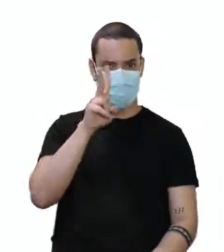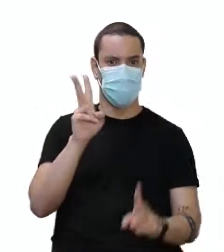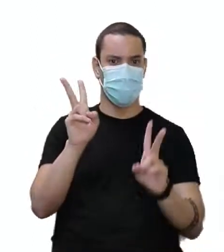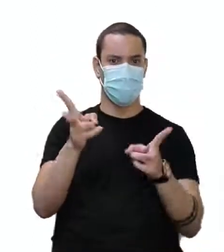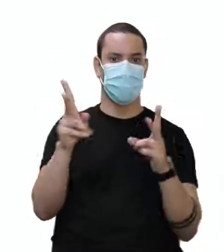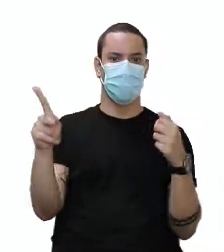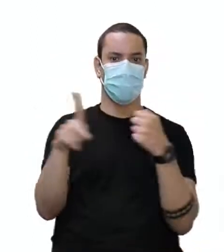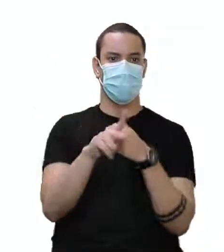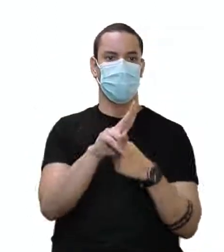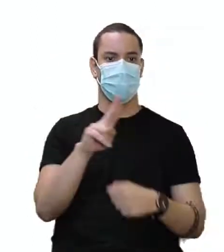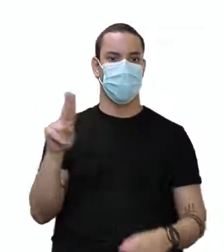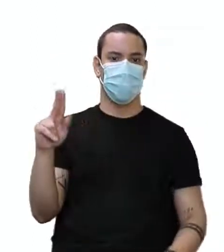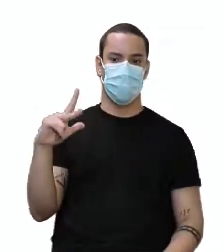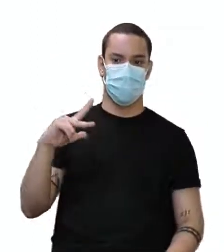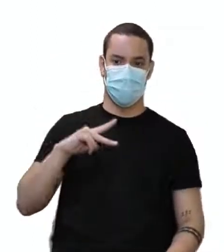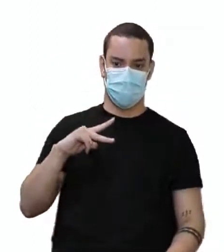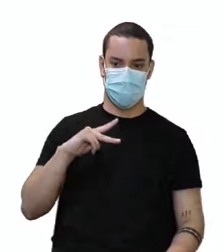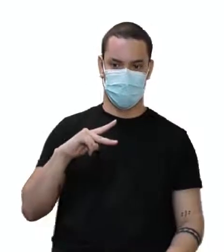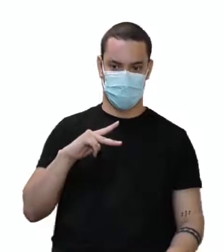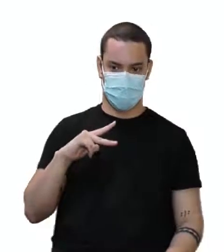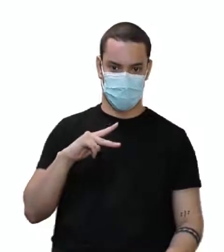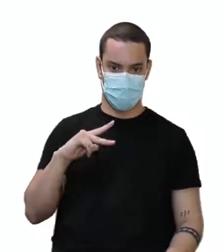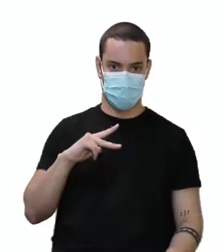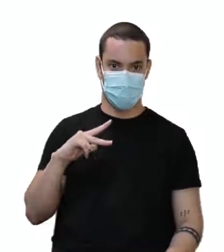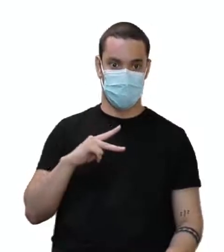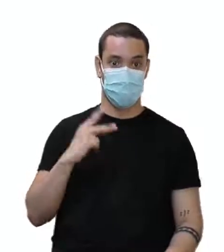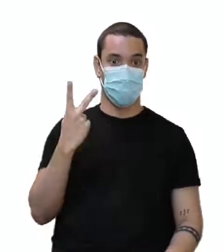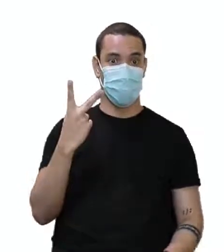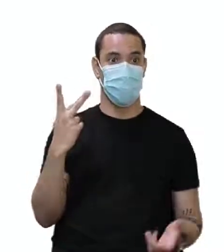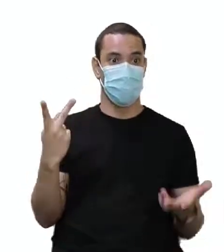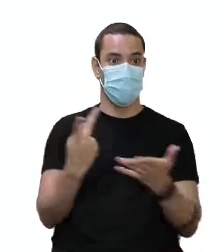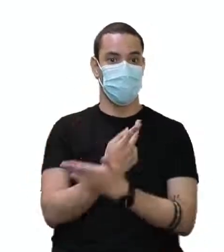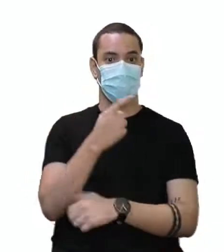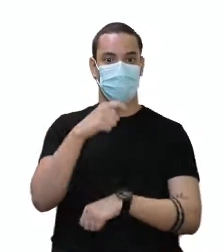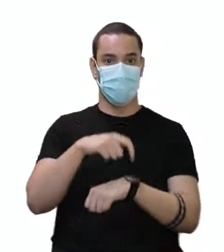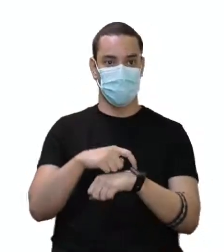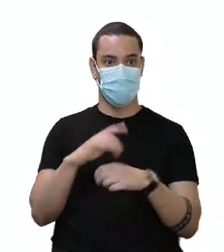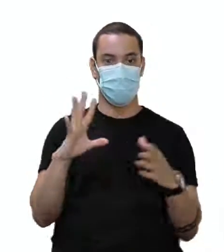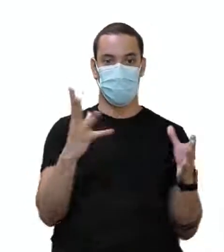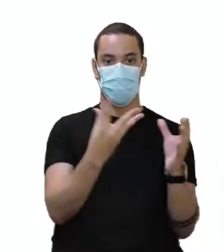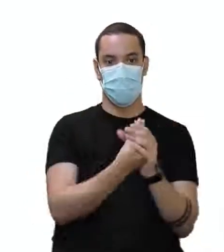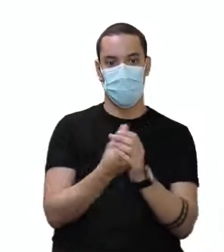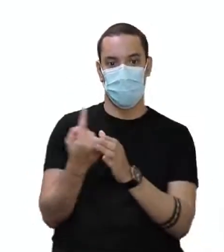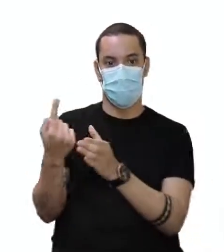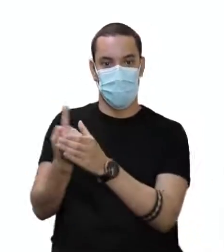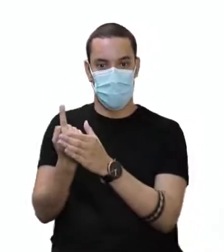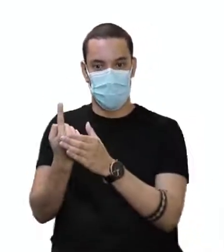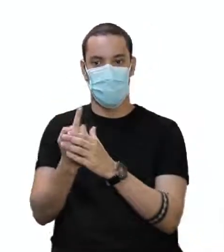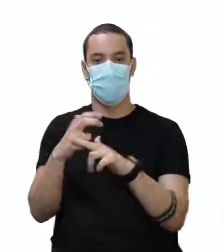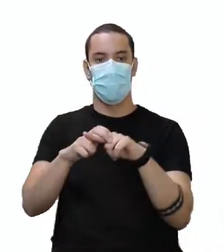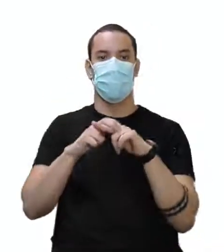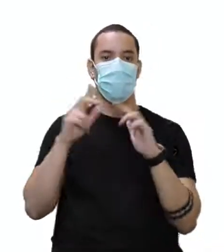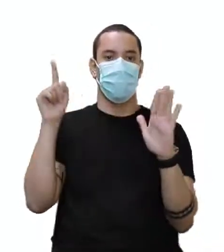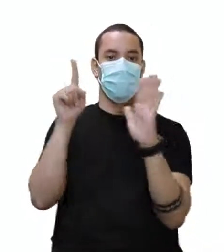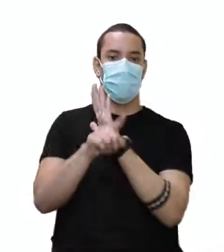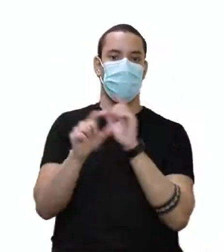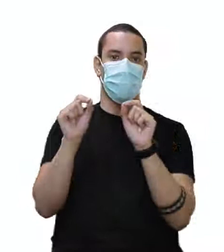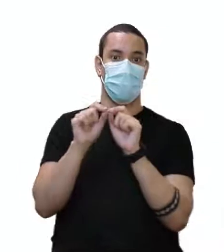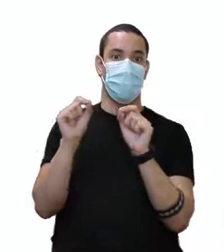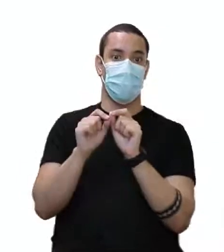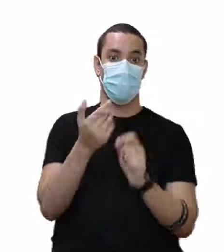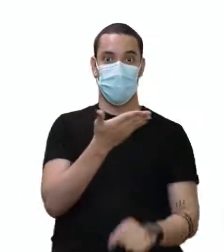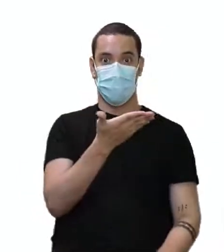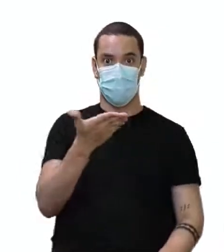mesmo pronome pessoal para duas situações, plural e singular. Então, como a pergunta é feita para